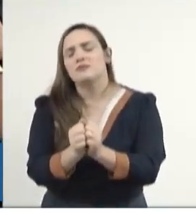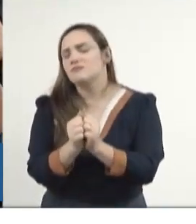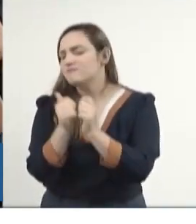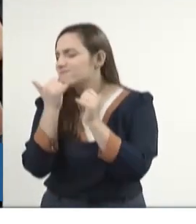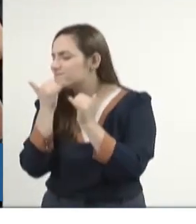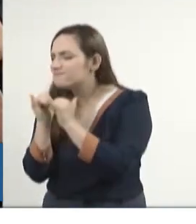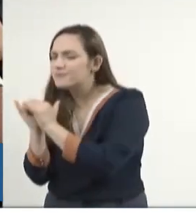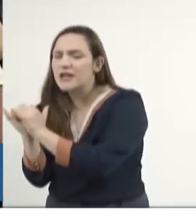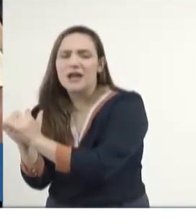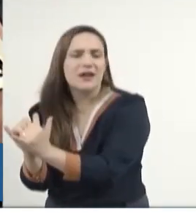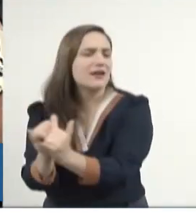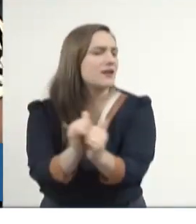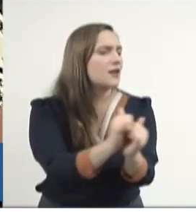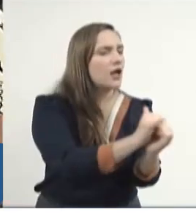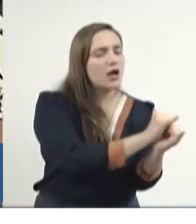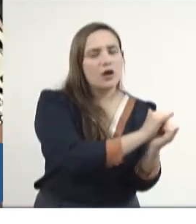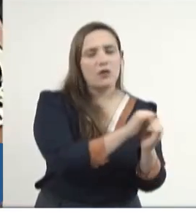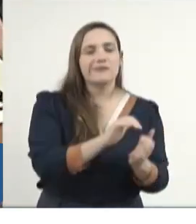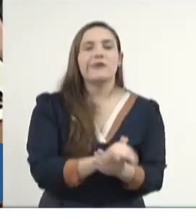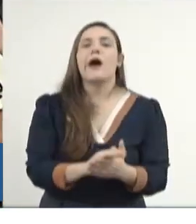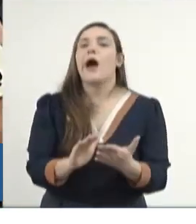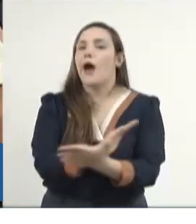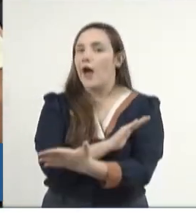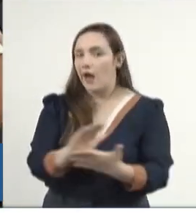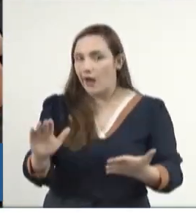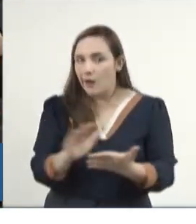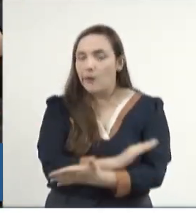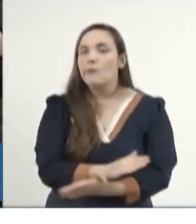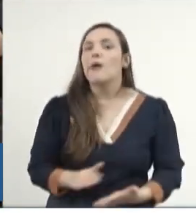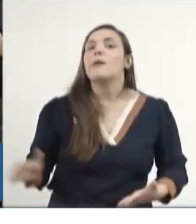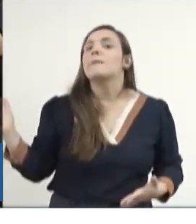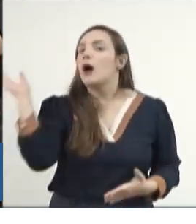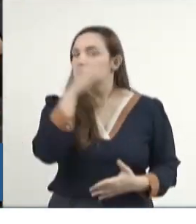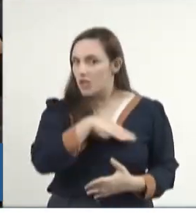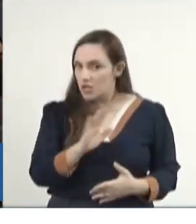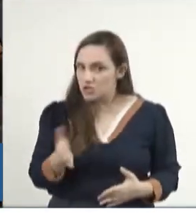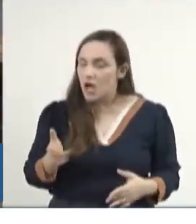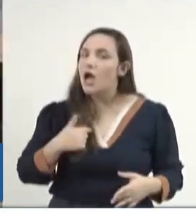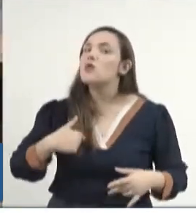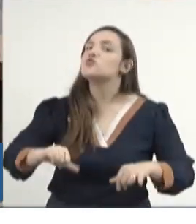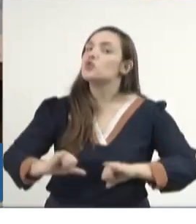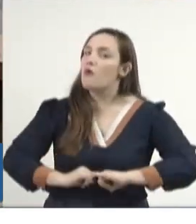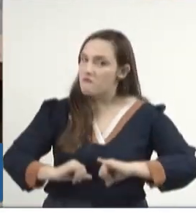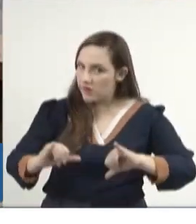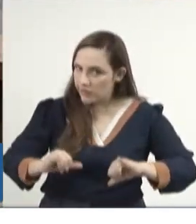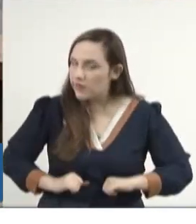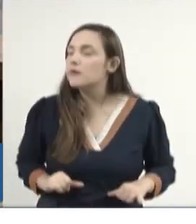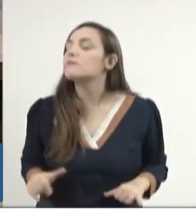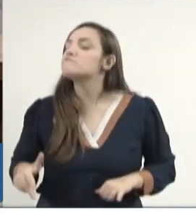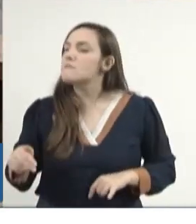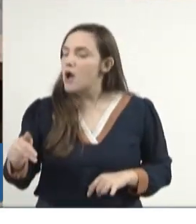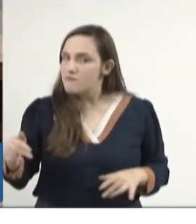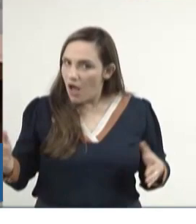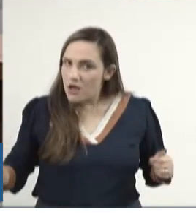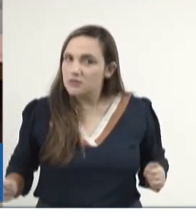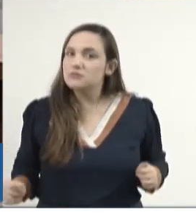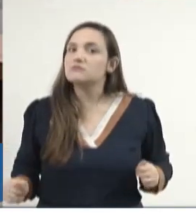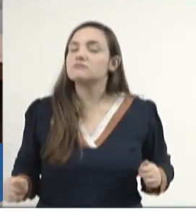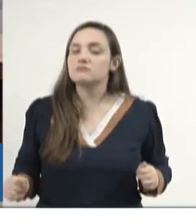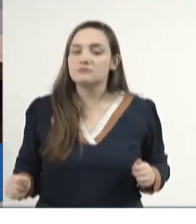para todas as traições e safadezas que já me aprontaram, e